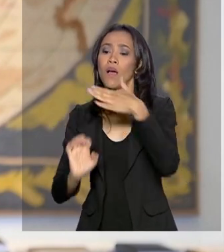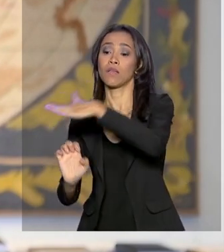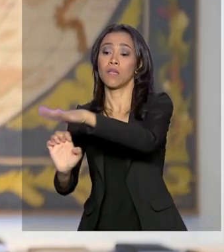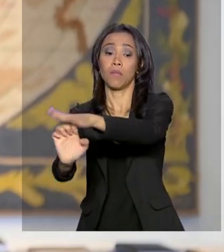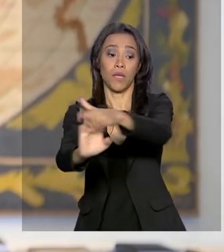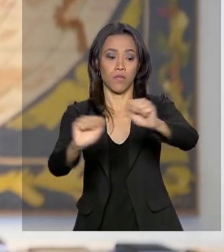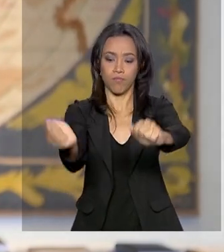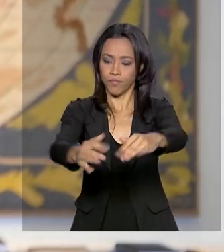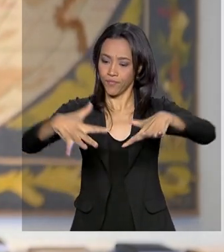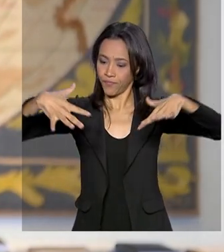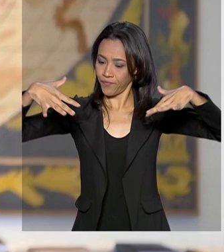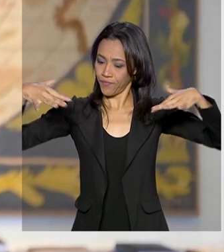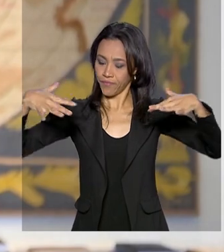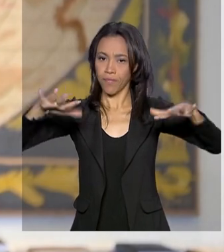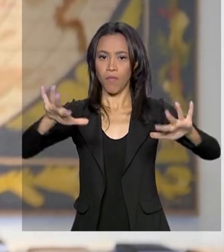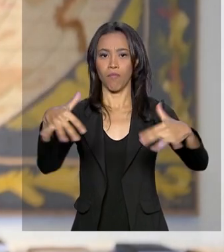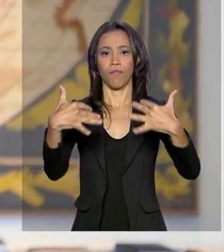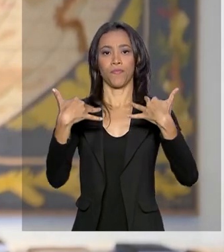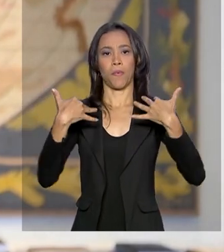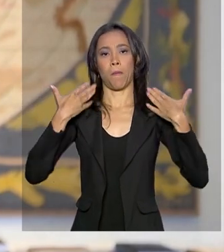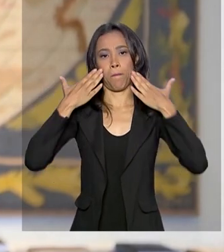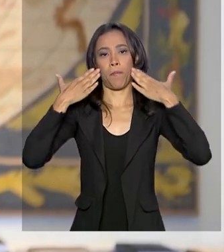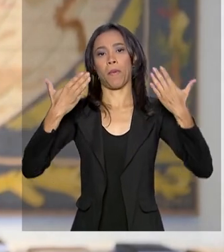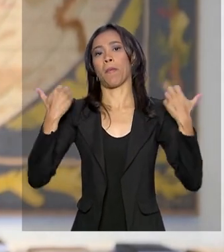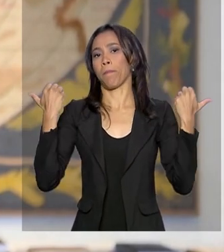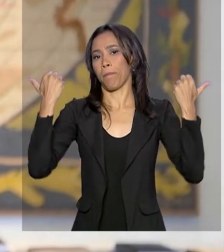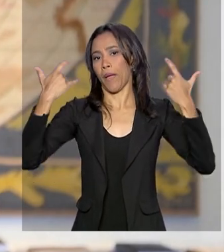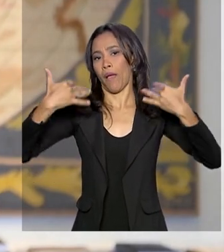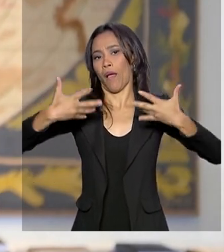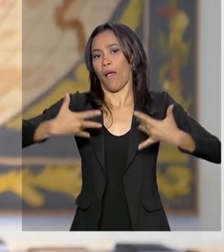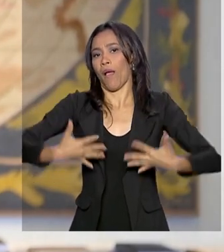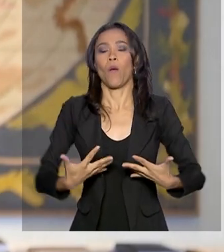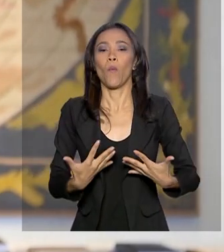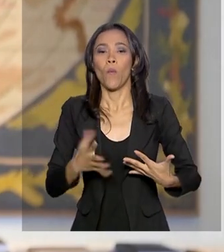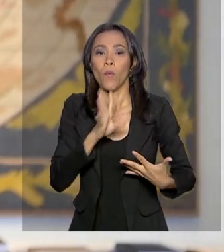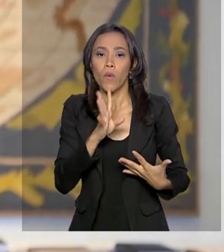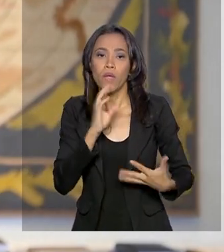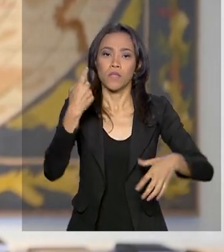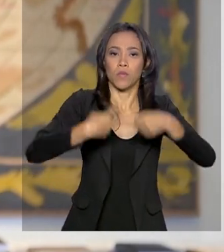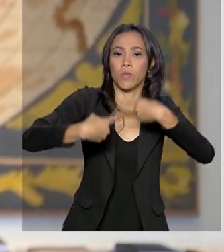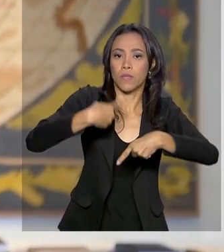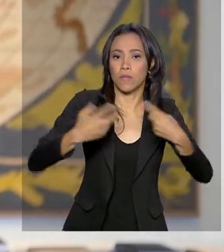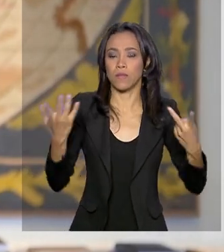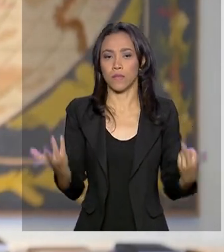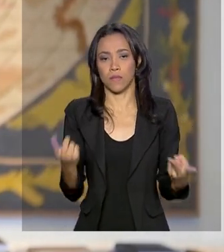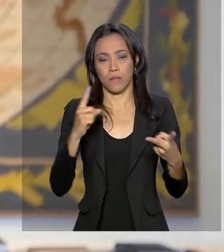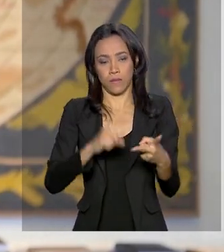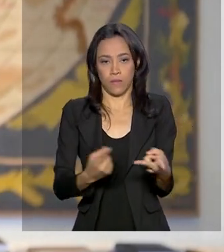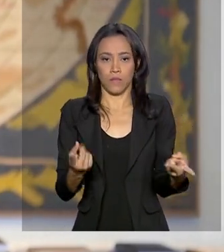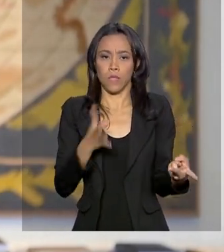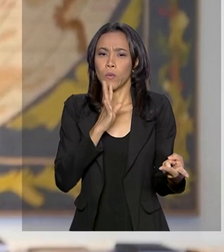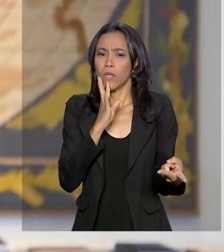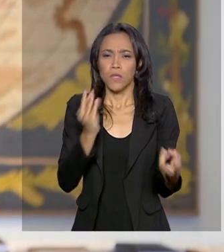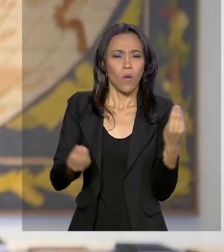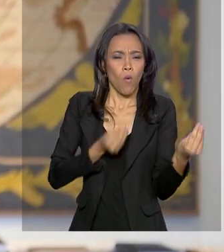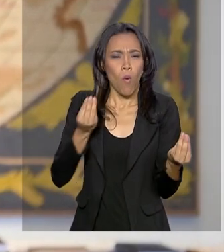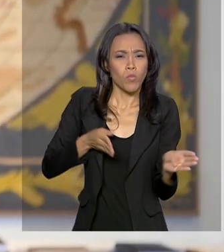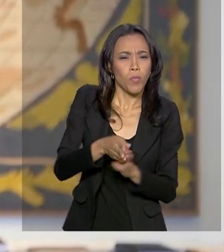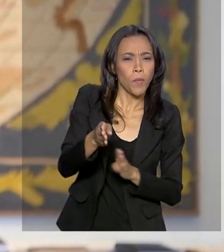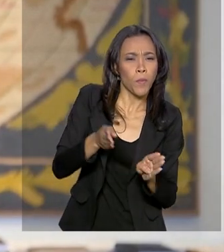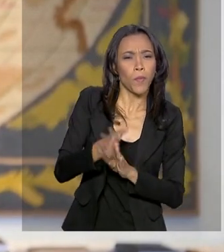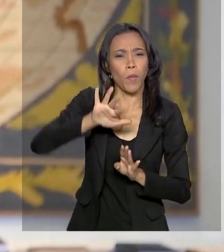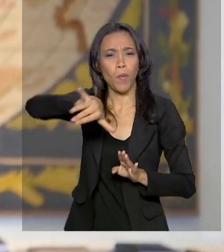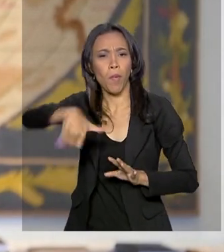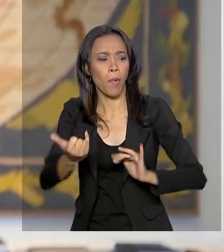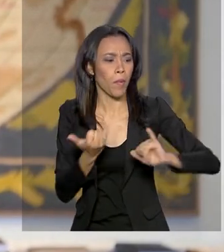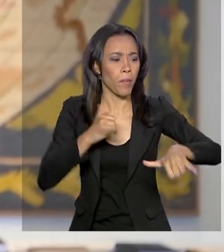que já estão, e os que ainda estarão no Brasil, conheçam as nossas políticas, conheçam as nossas orientações e as oportunidades que estão